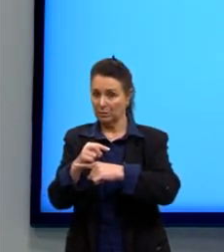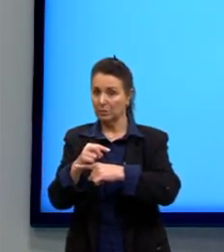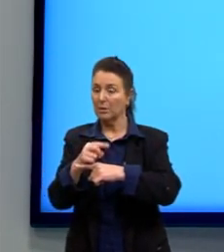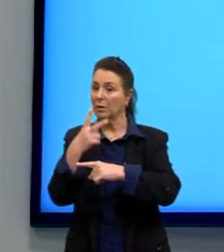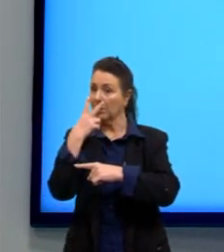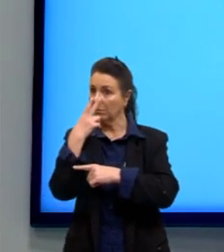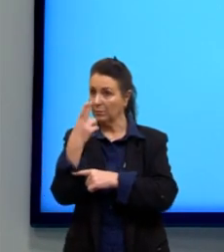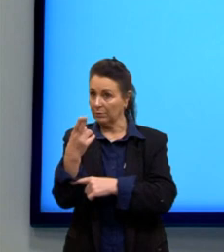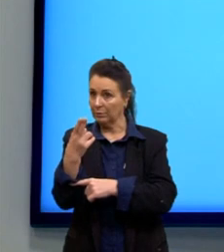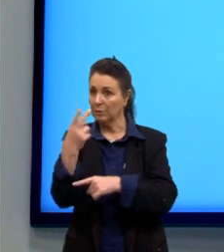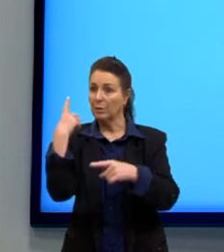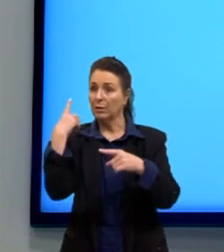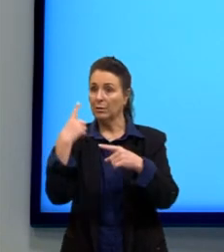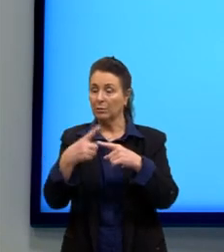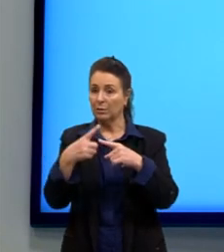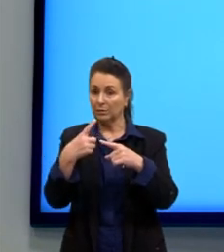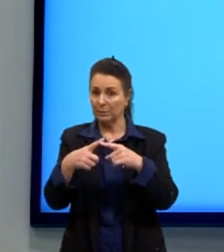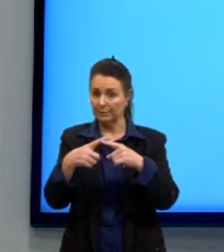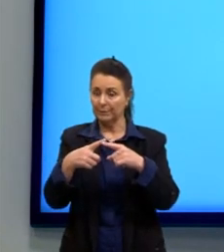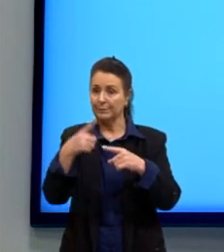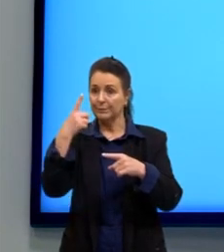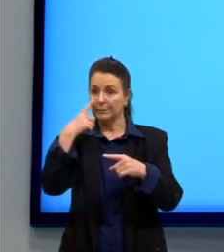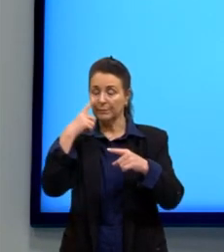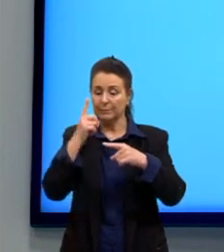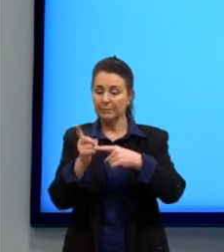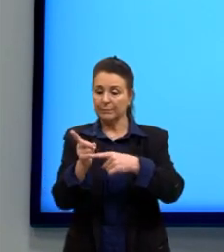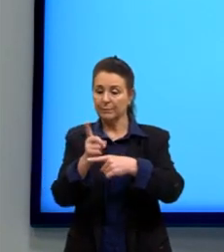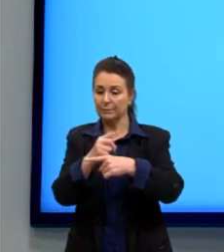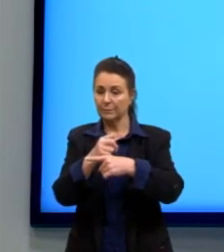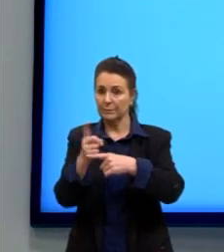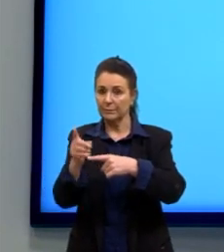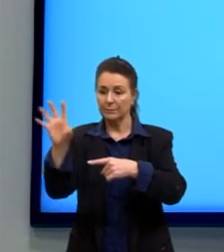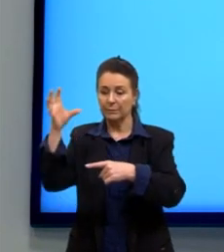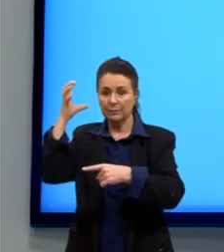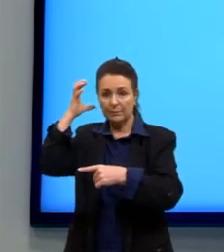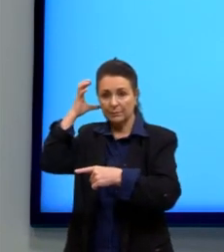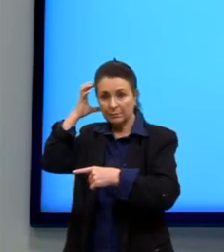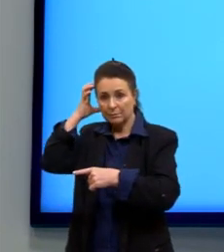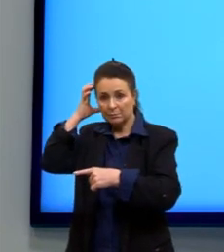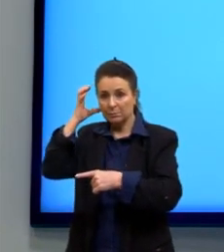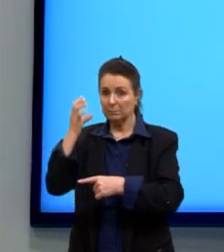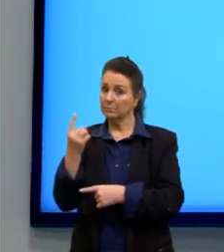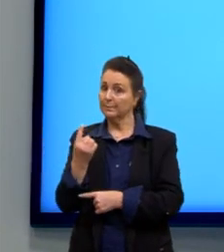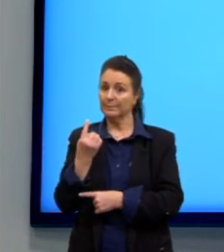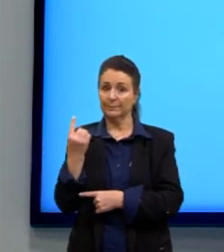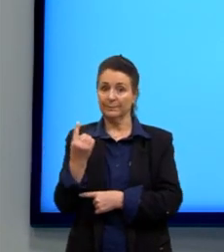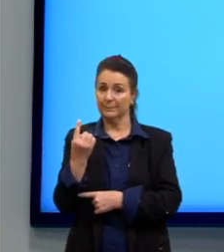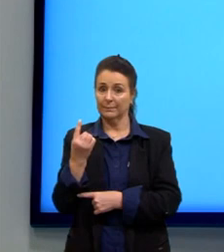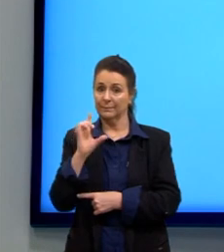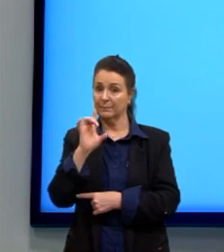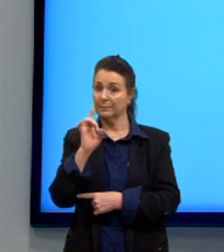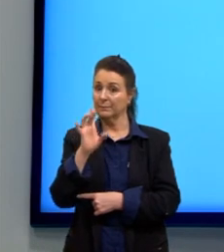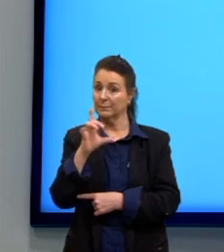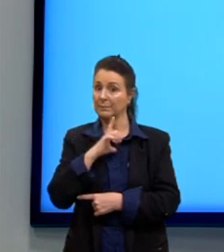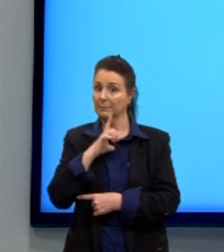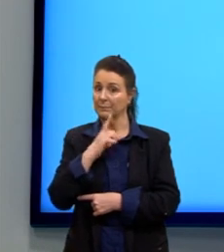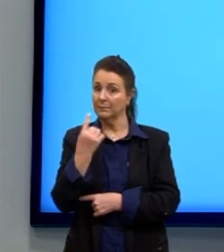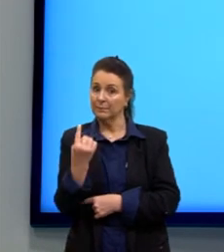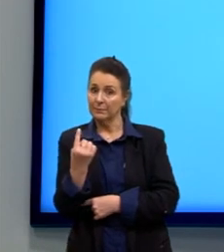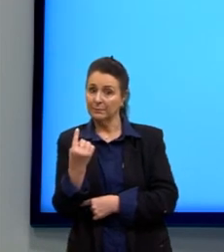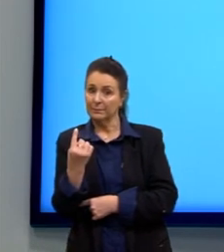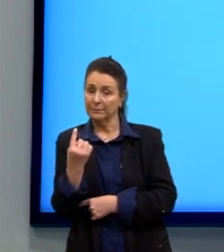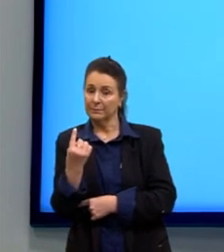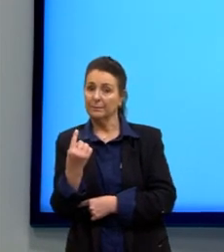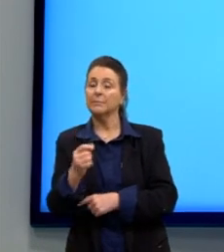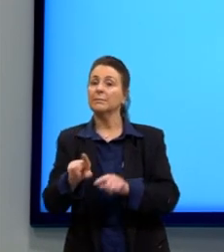Por que que eu digo isso? Porque a velocidade do som ela é única, tá? Porém,